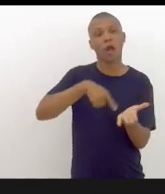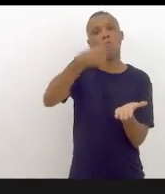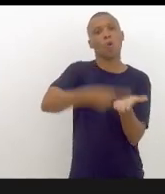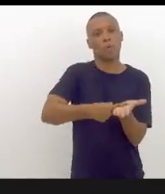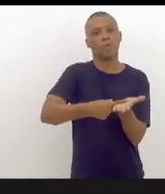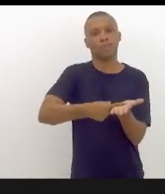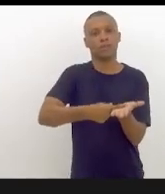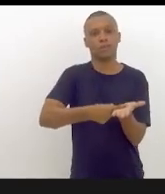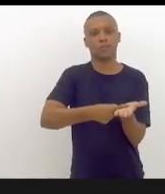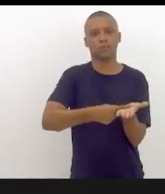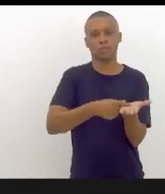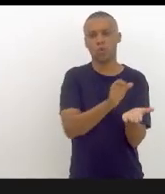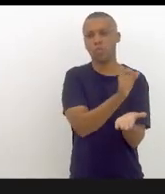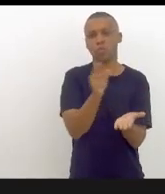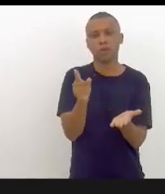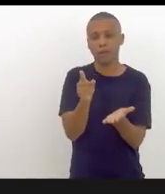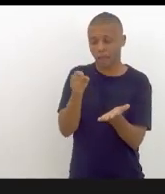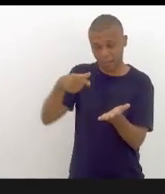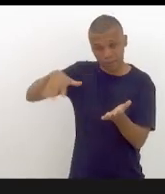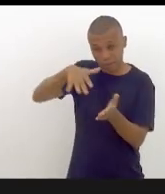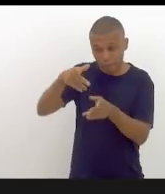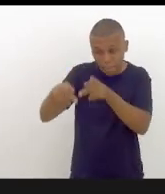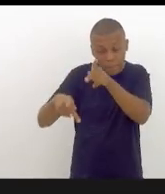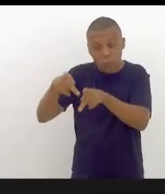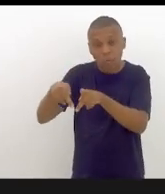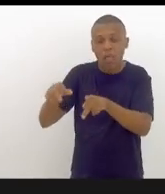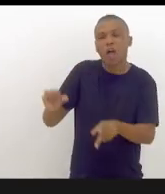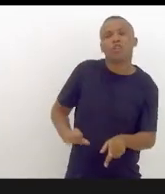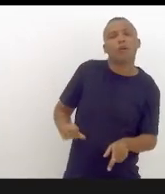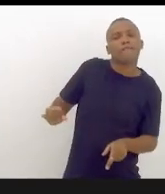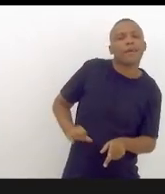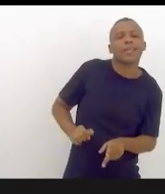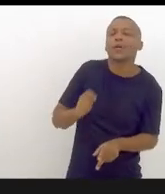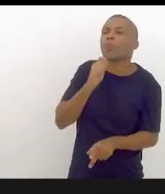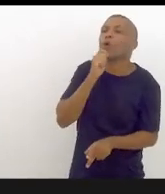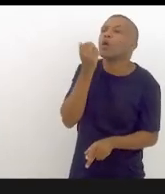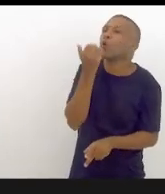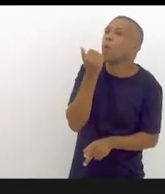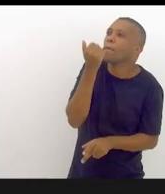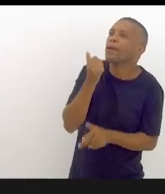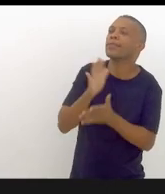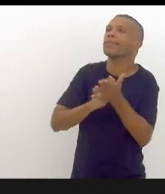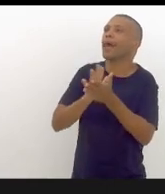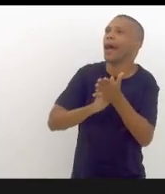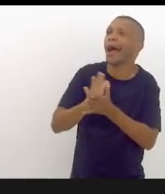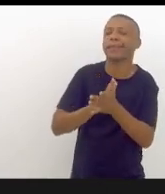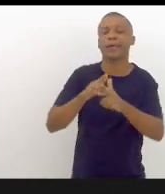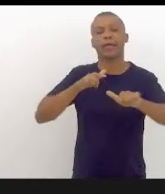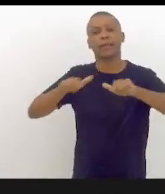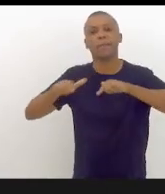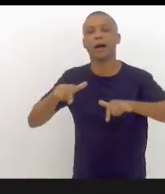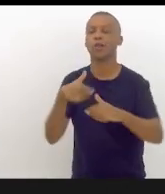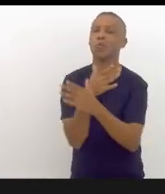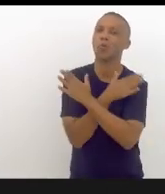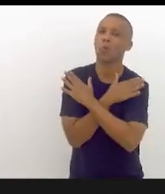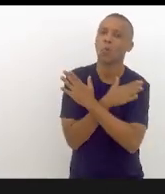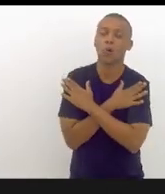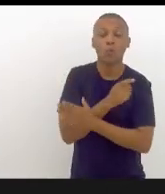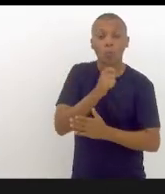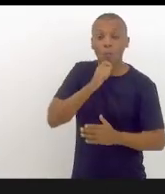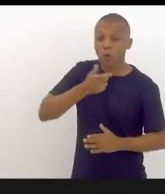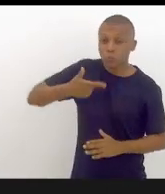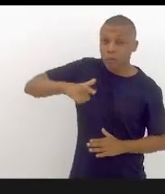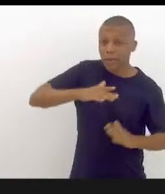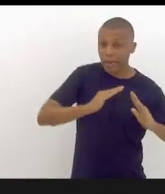está nas ruas sofrendo, quem está na rua sem alimentos, quem está na rua sem emprego, sem teto. É isso que a gente